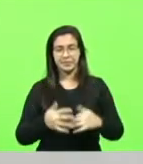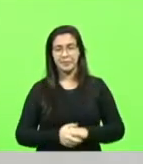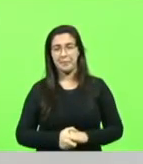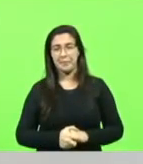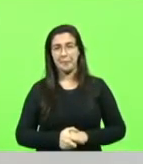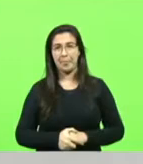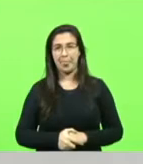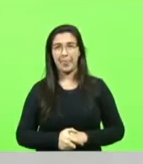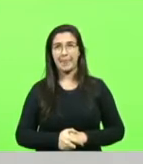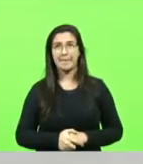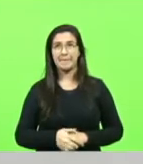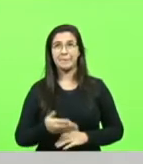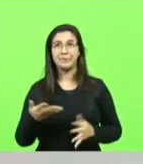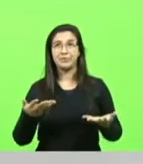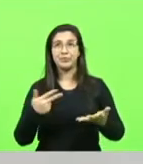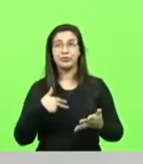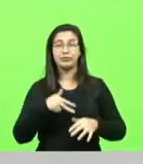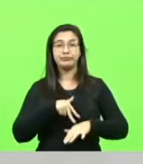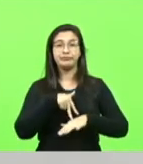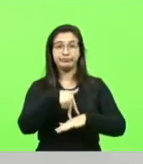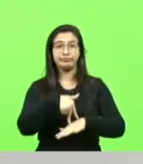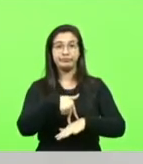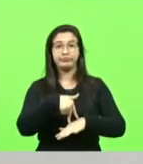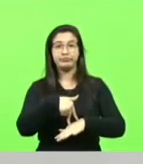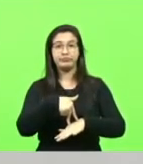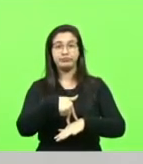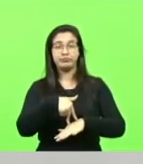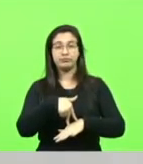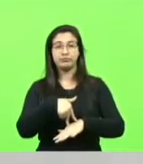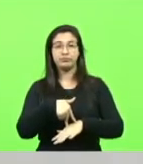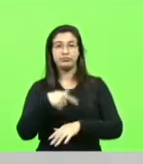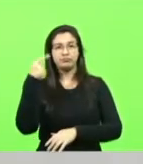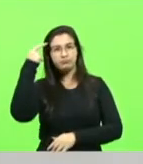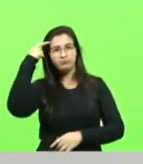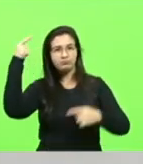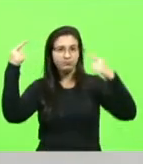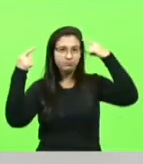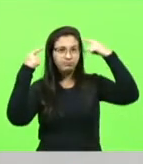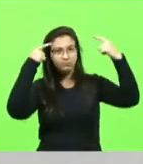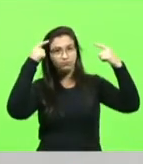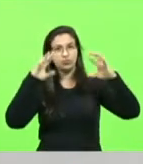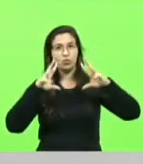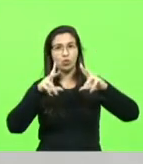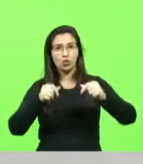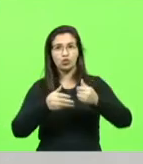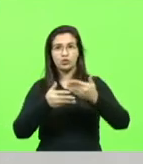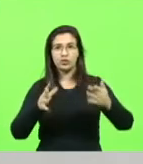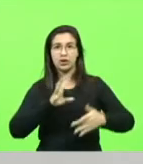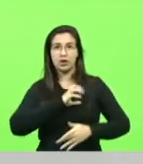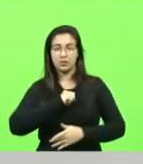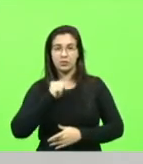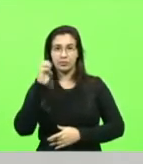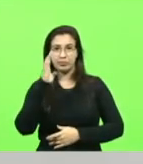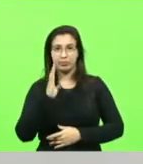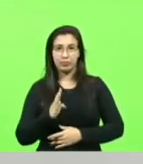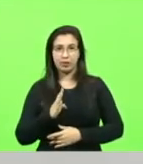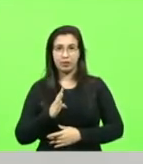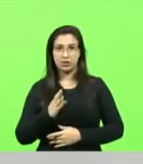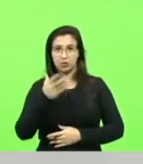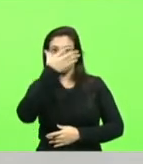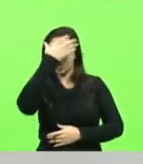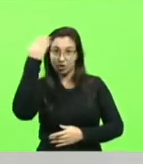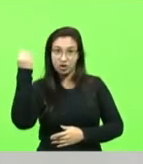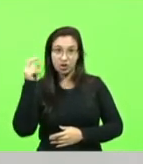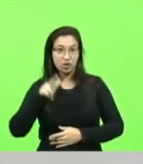Hoje vim à tribuna para lembrar a todos os patriotas de algo que não deve ser esquecido nem um minuto.